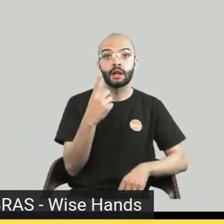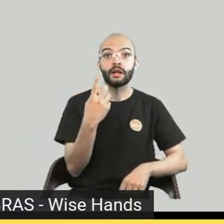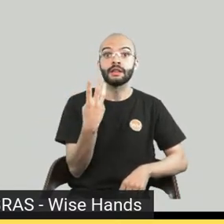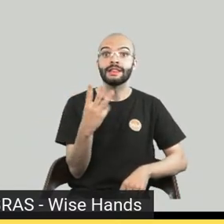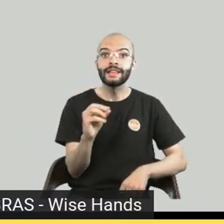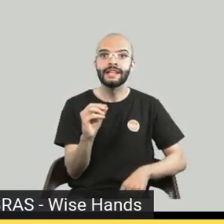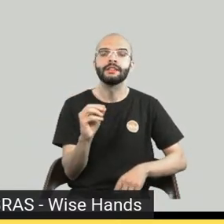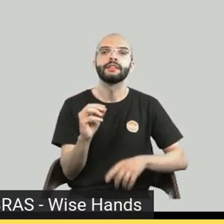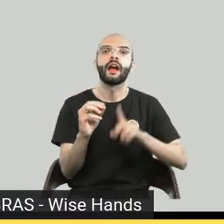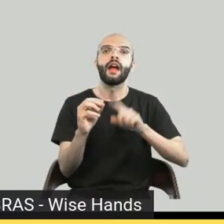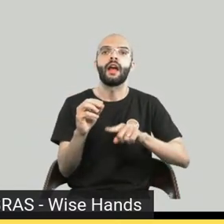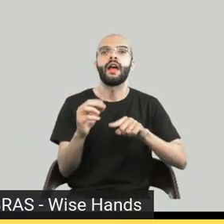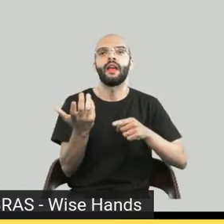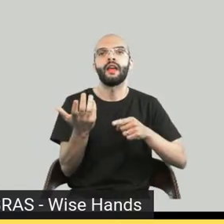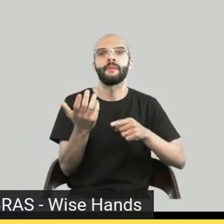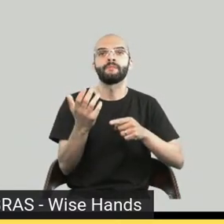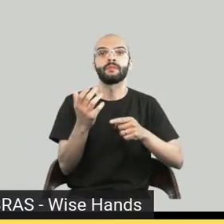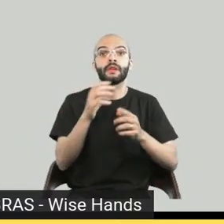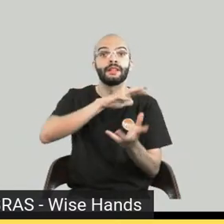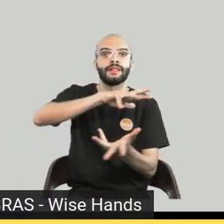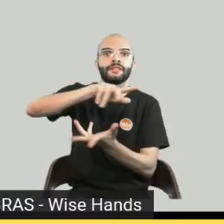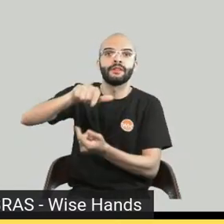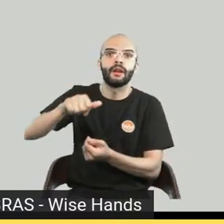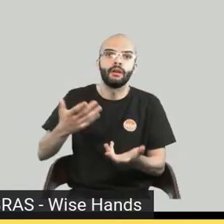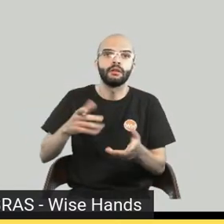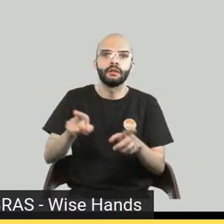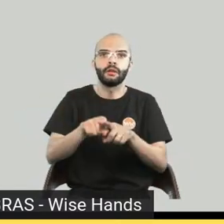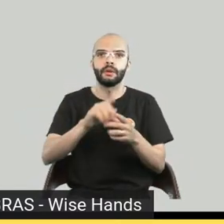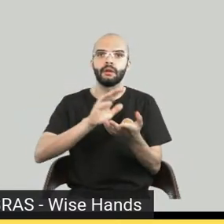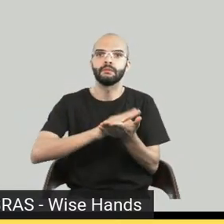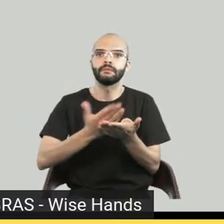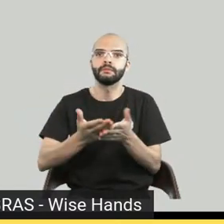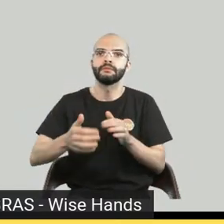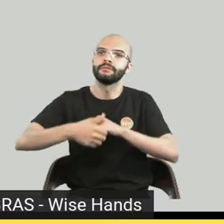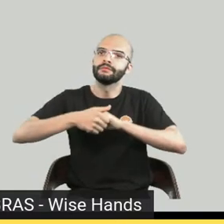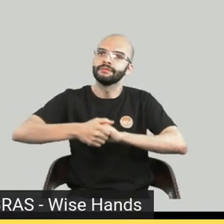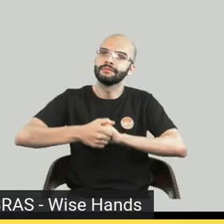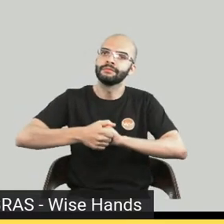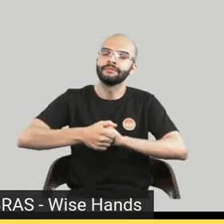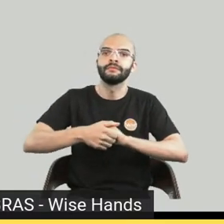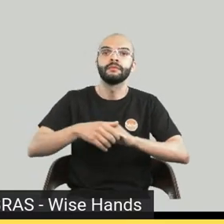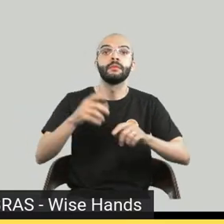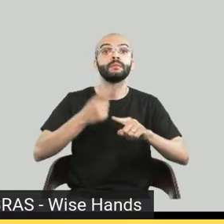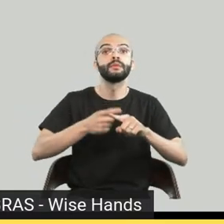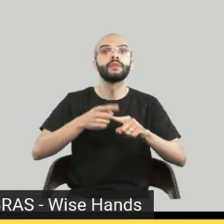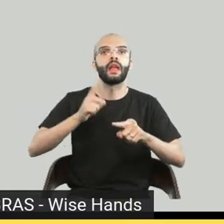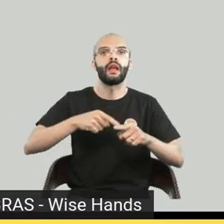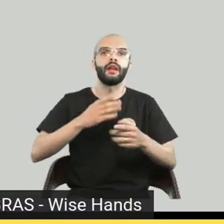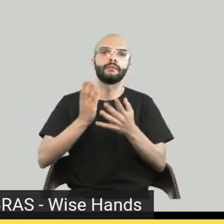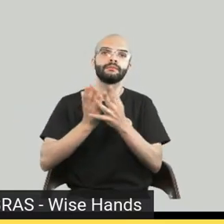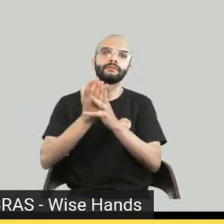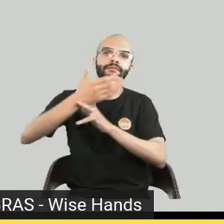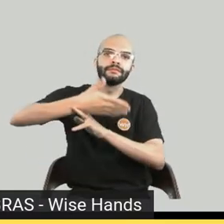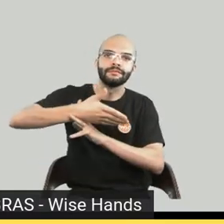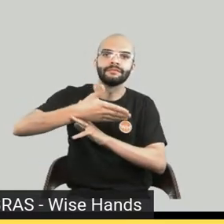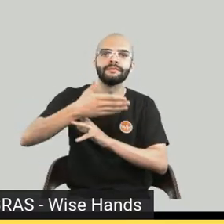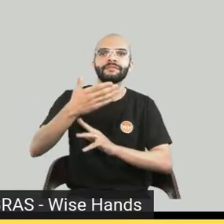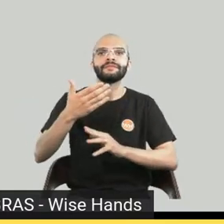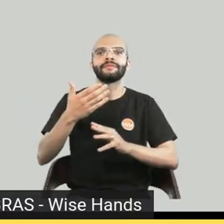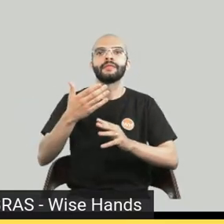dois mundos e conhecendo a comunidade eu desenvolvi esse projeto que capturava